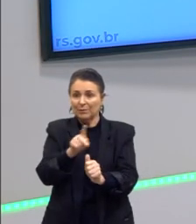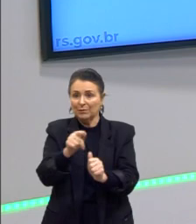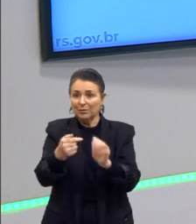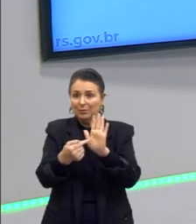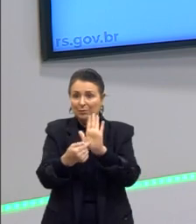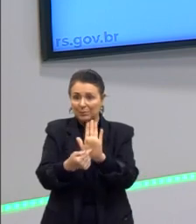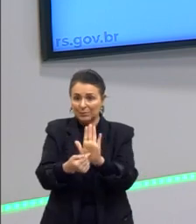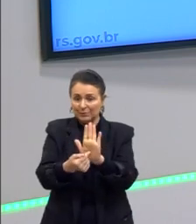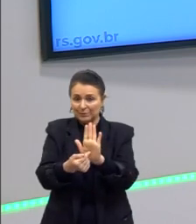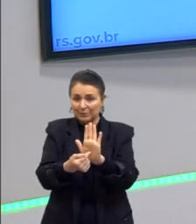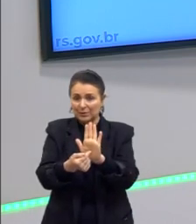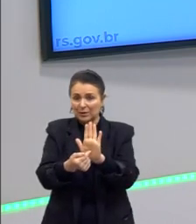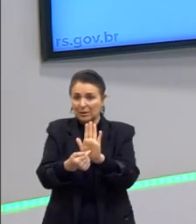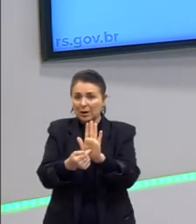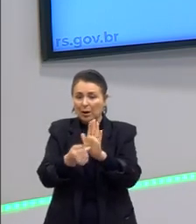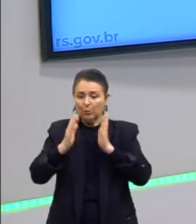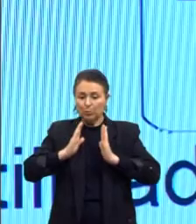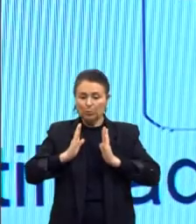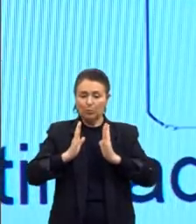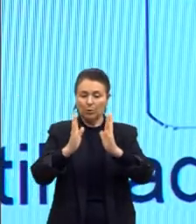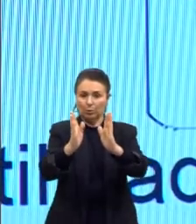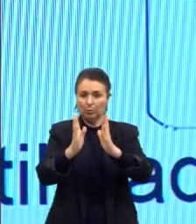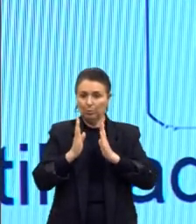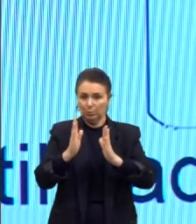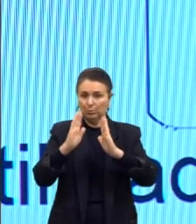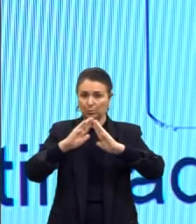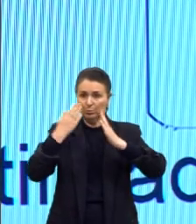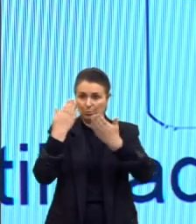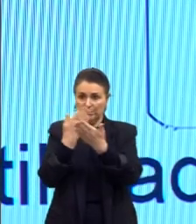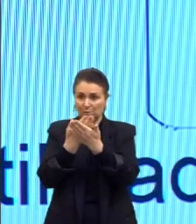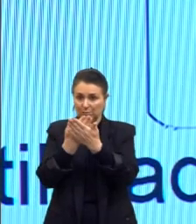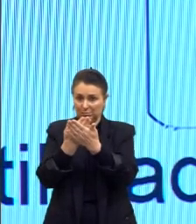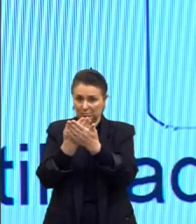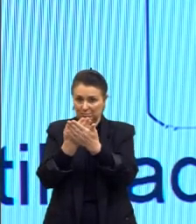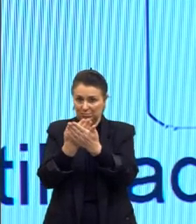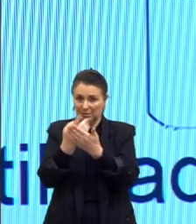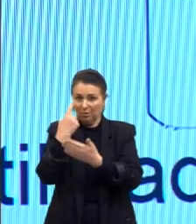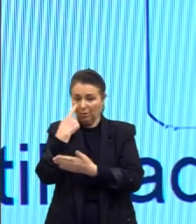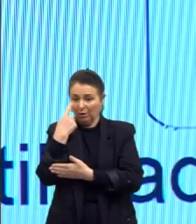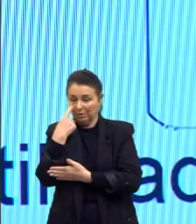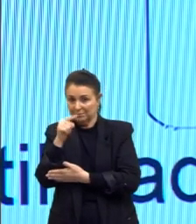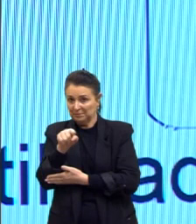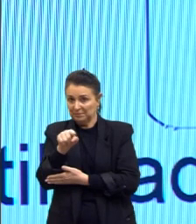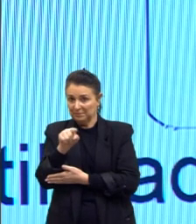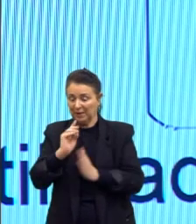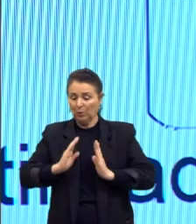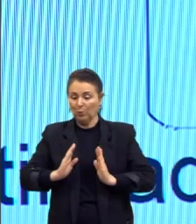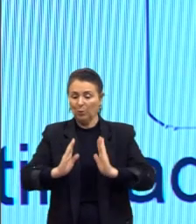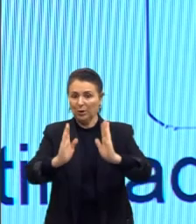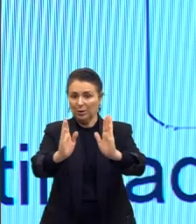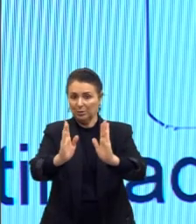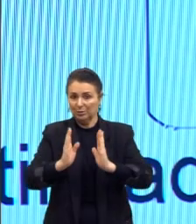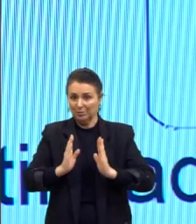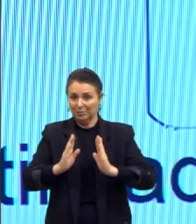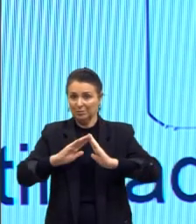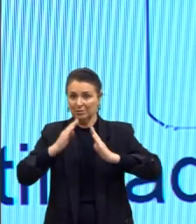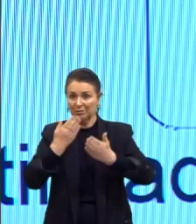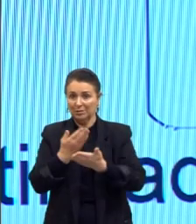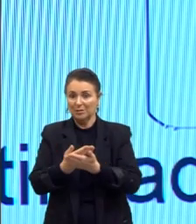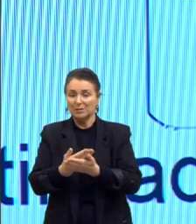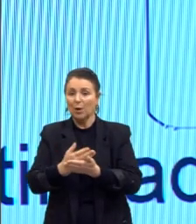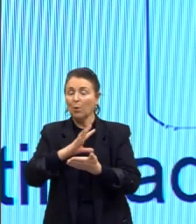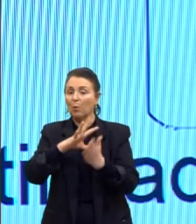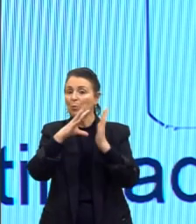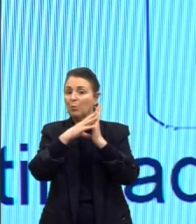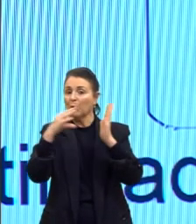a imagem de um corredor de uma escola, onde fica bem, isso, fica bem claro aqui, olha só, esse é um modelo panóptico